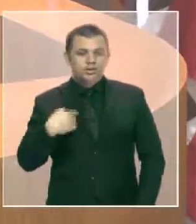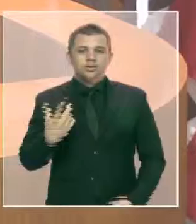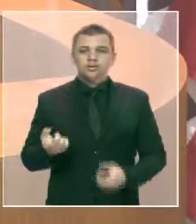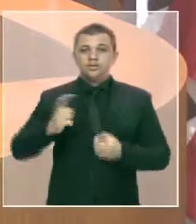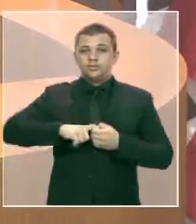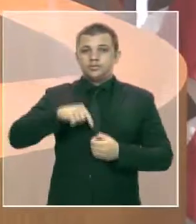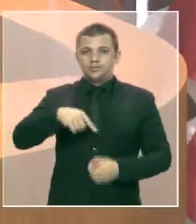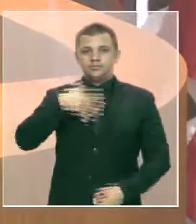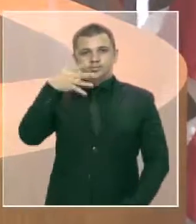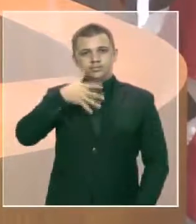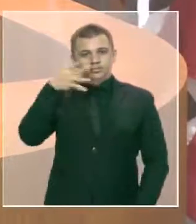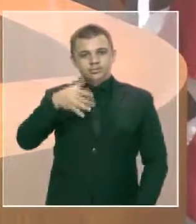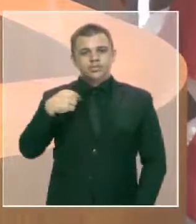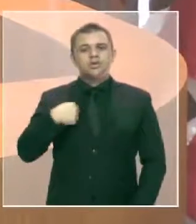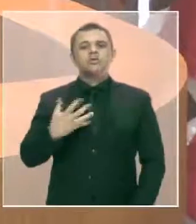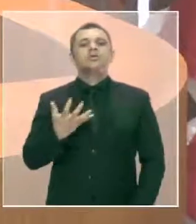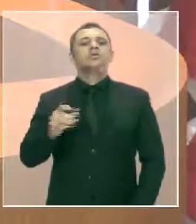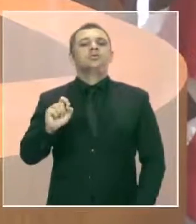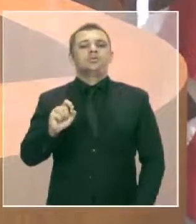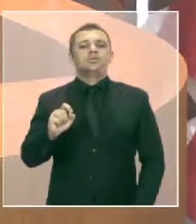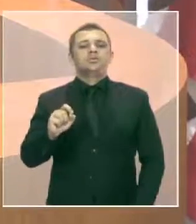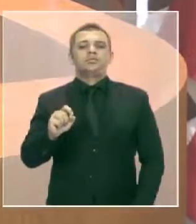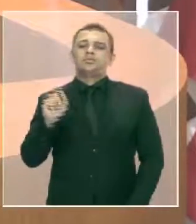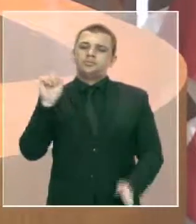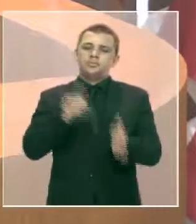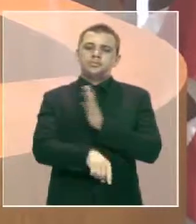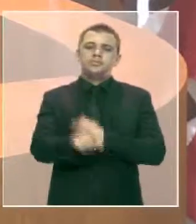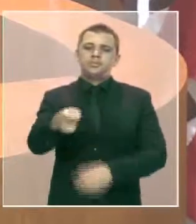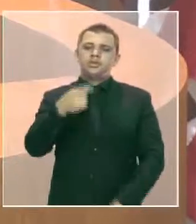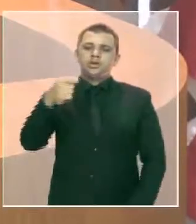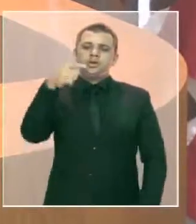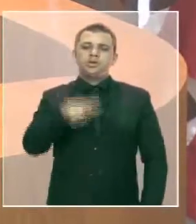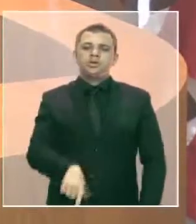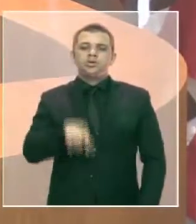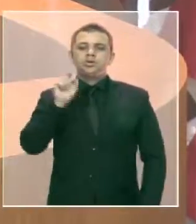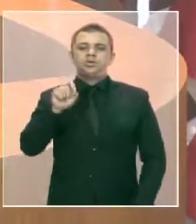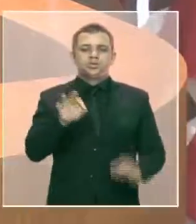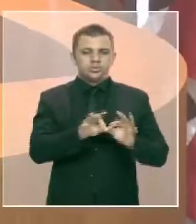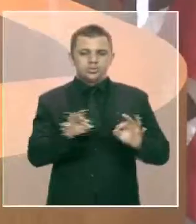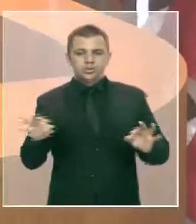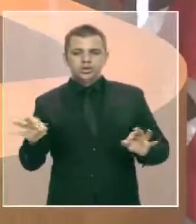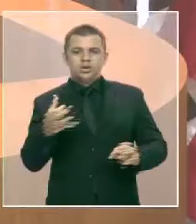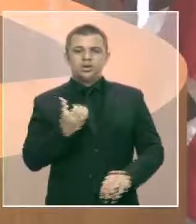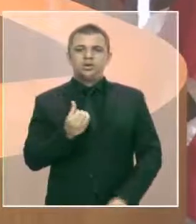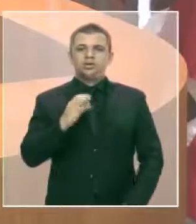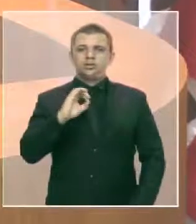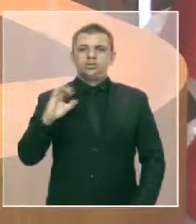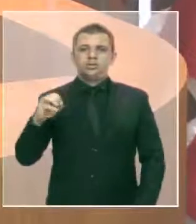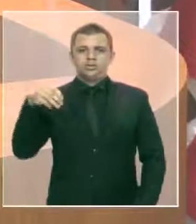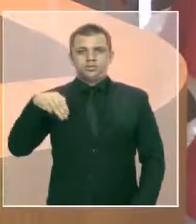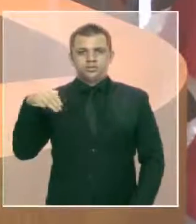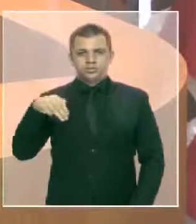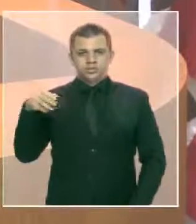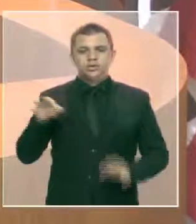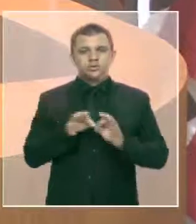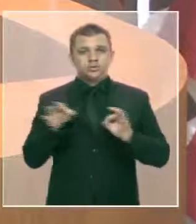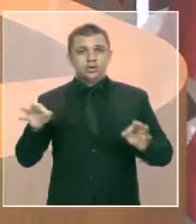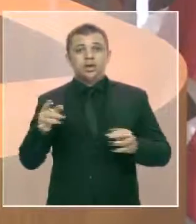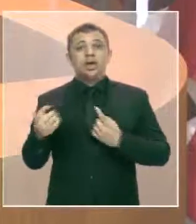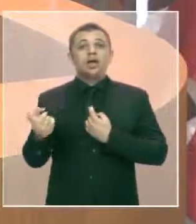cobrar a recuperação do trecho de 600 metros da Avenida Tancredo Neves.